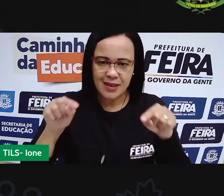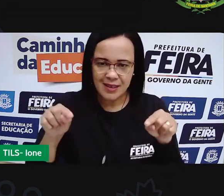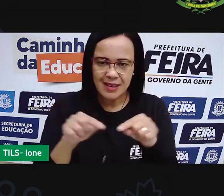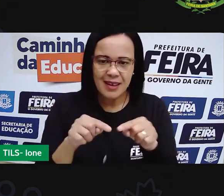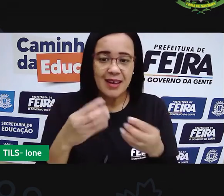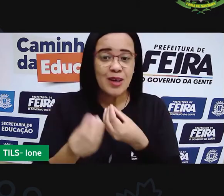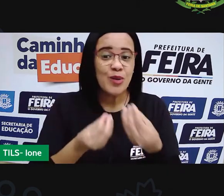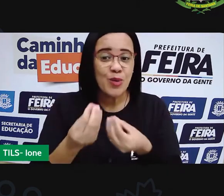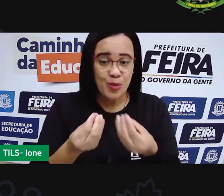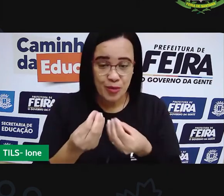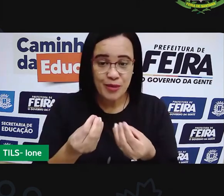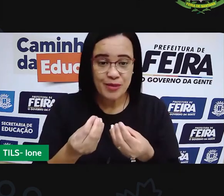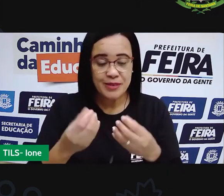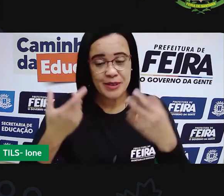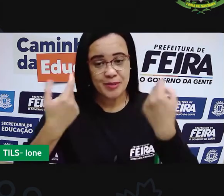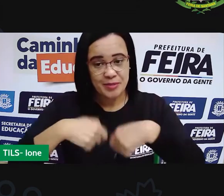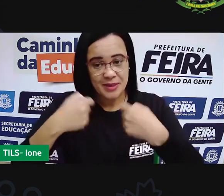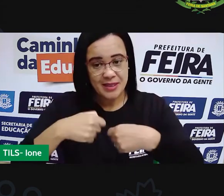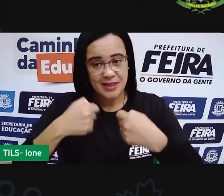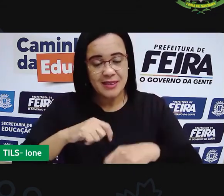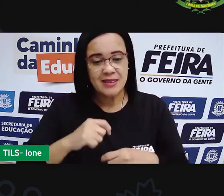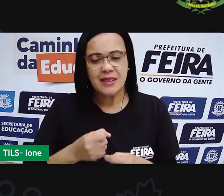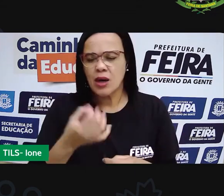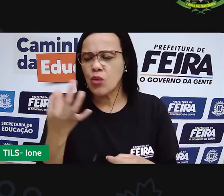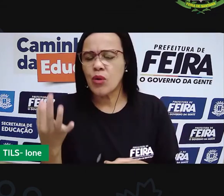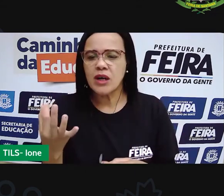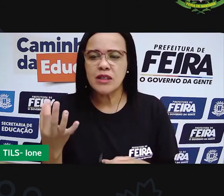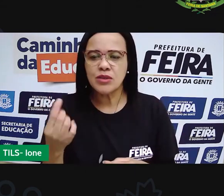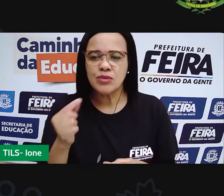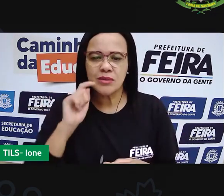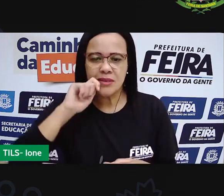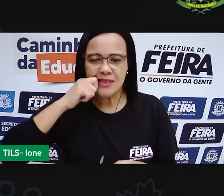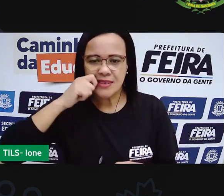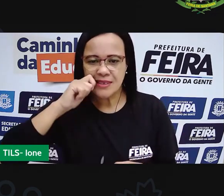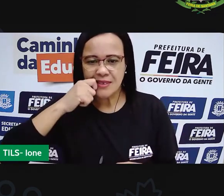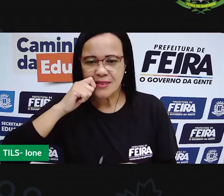triângulo a gente vai precisar de quantos palitos?